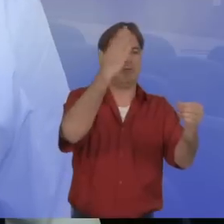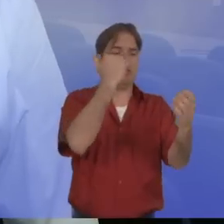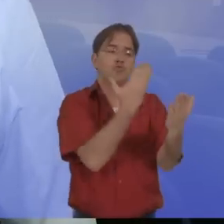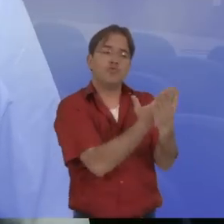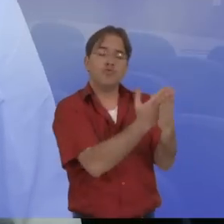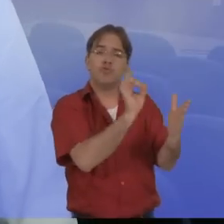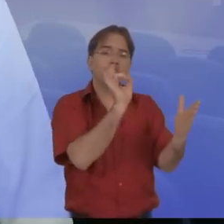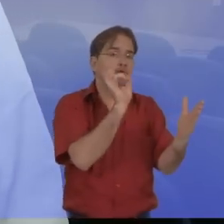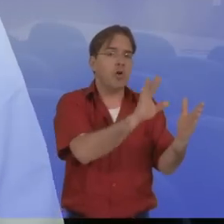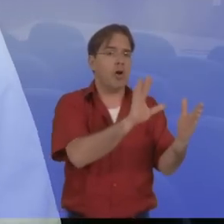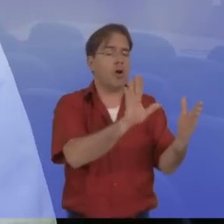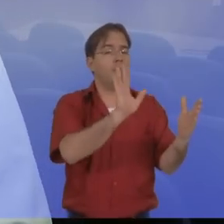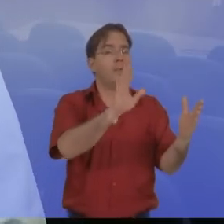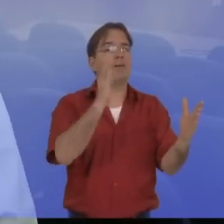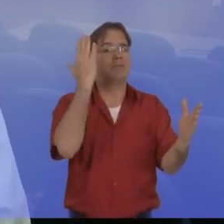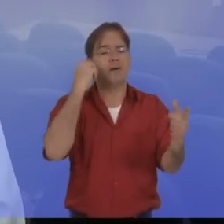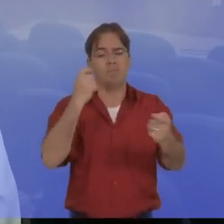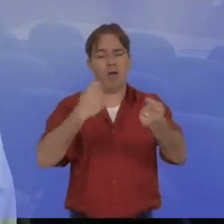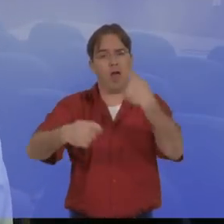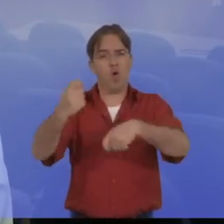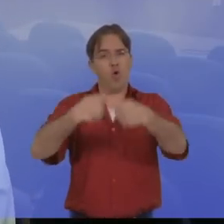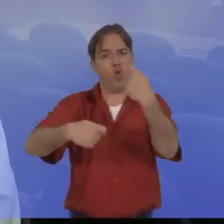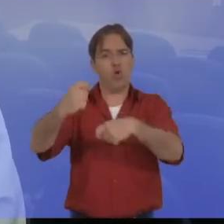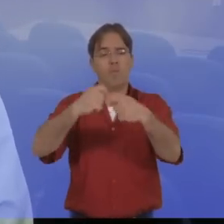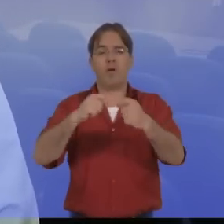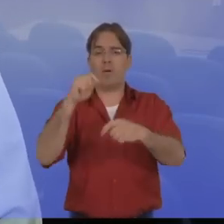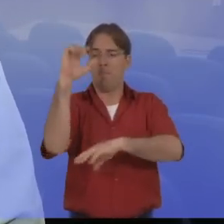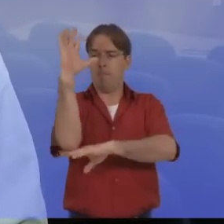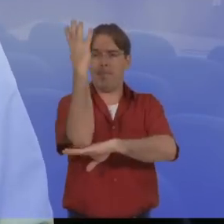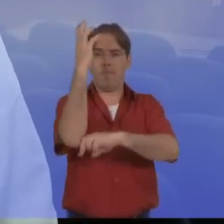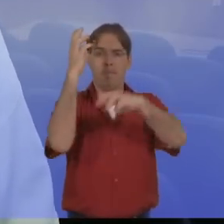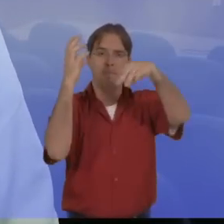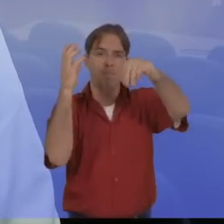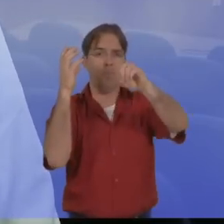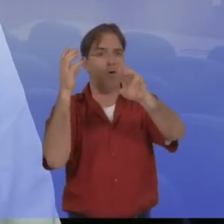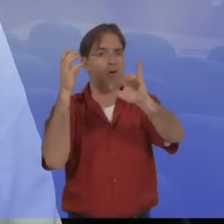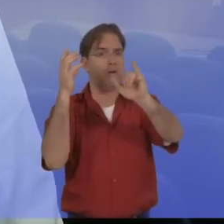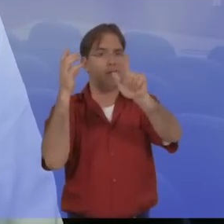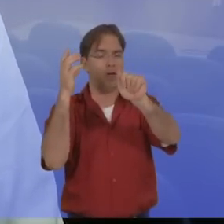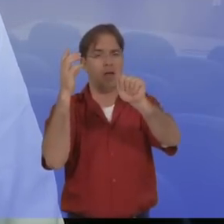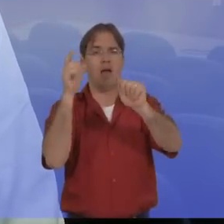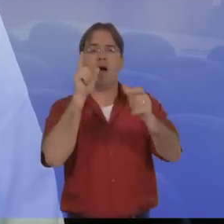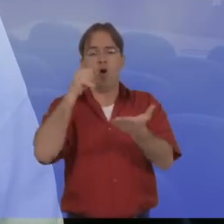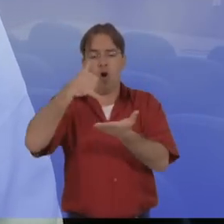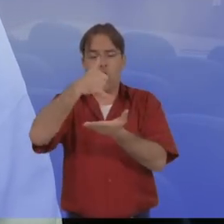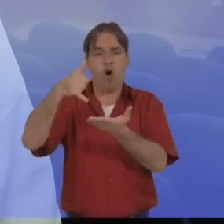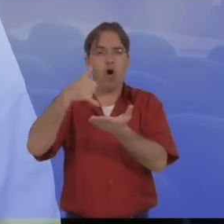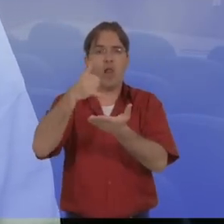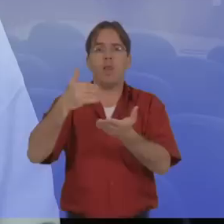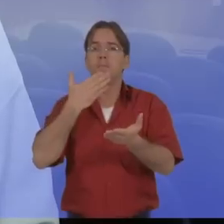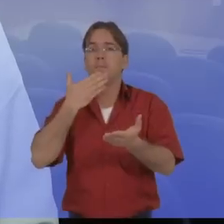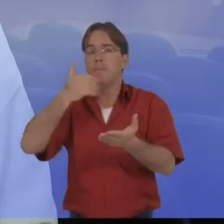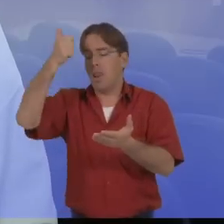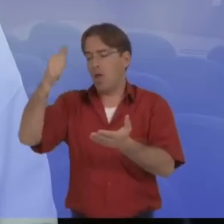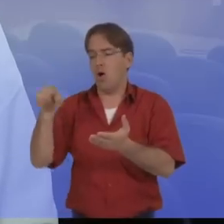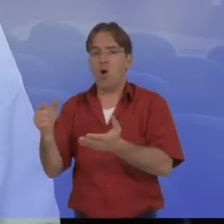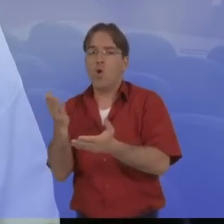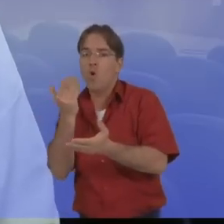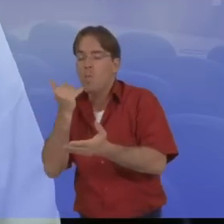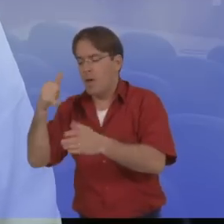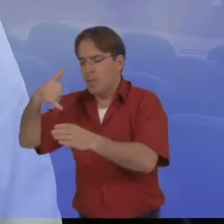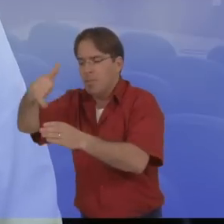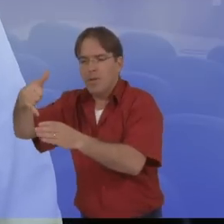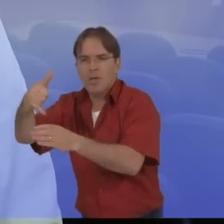sabe que o óleo da moringa é melhor sendo usado na alimentação humana do que você,